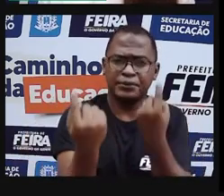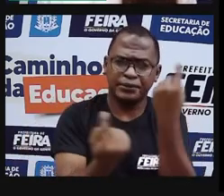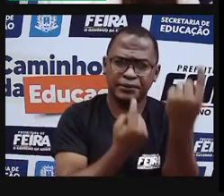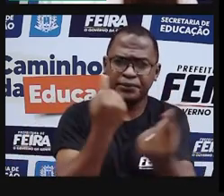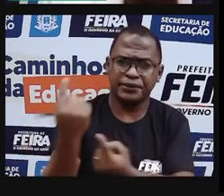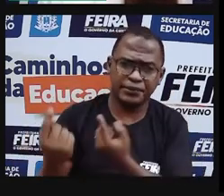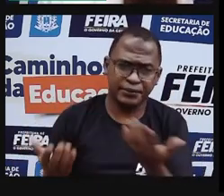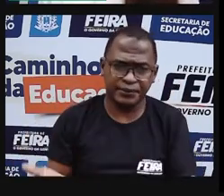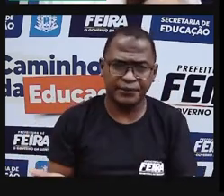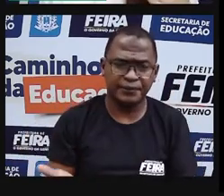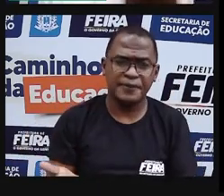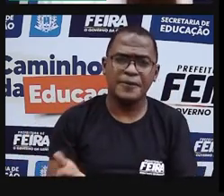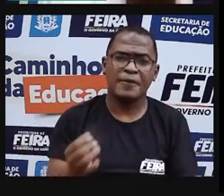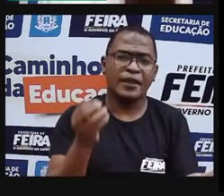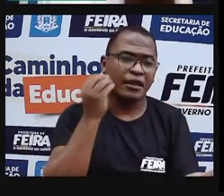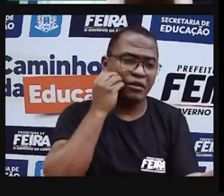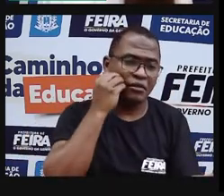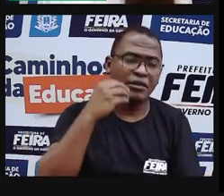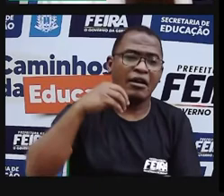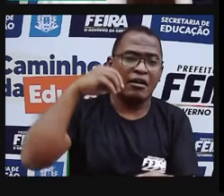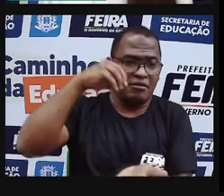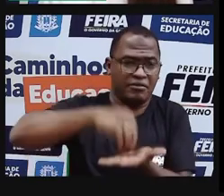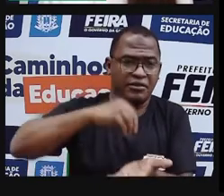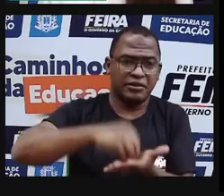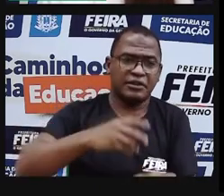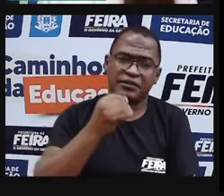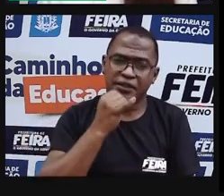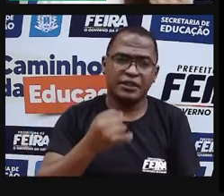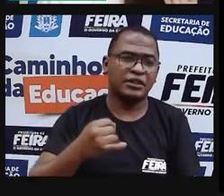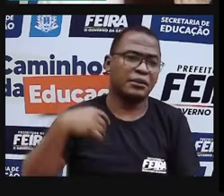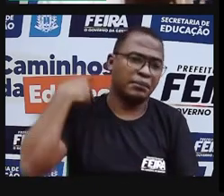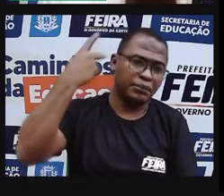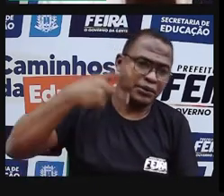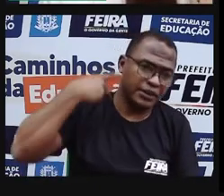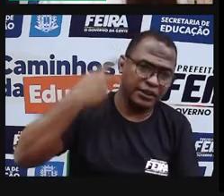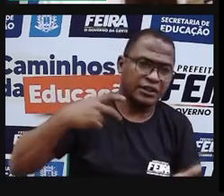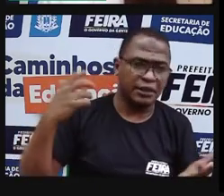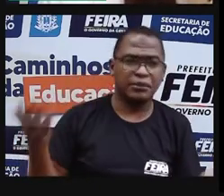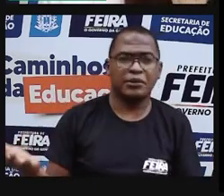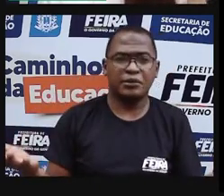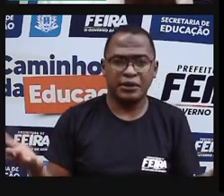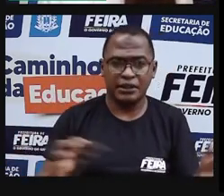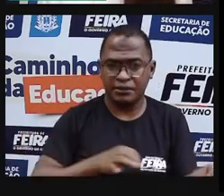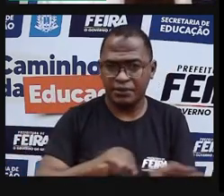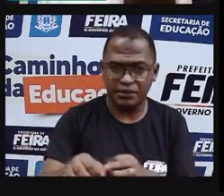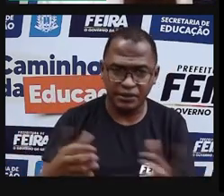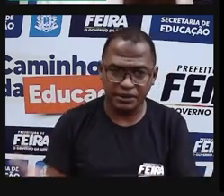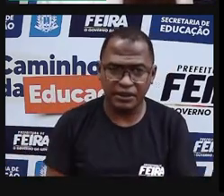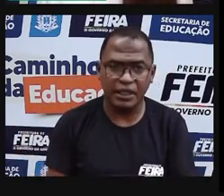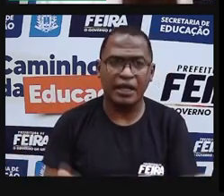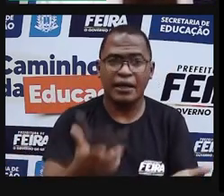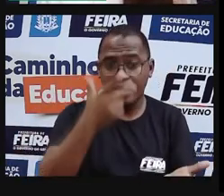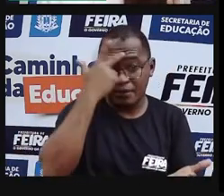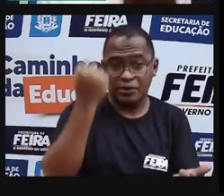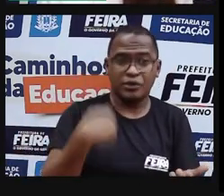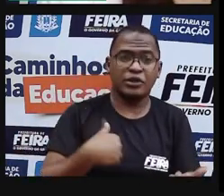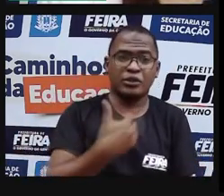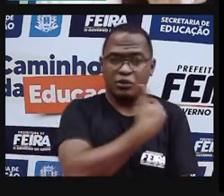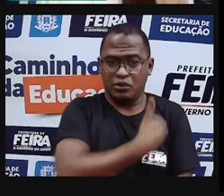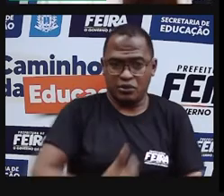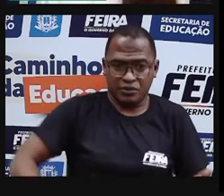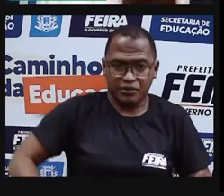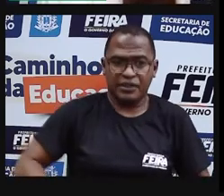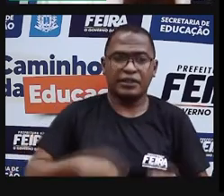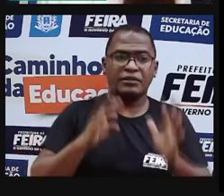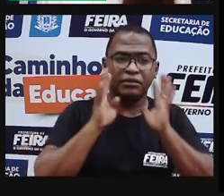Que retrata a falta de políticas públicas, a falta de governantes que olhem para o nordeste, né? Com mais